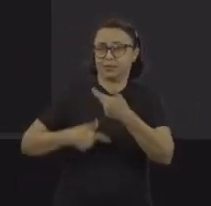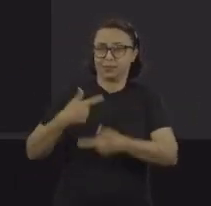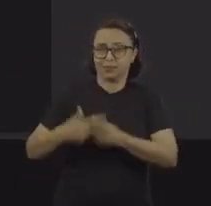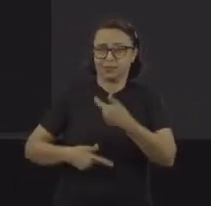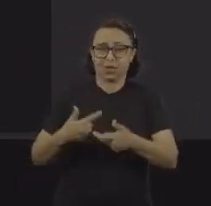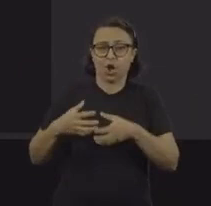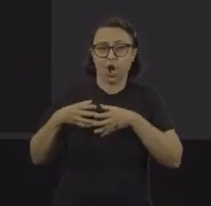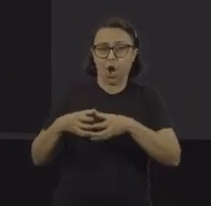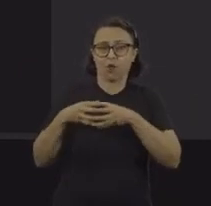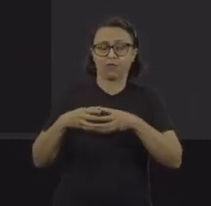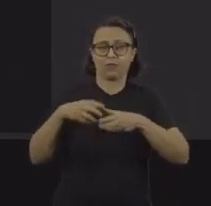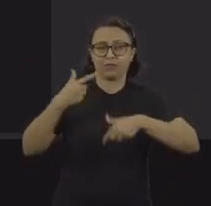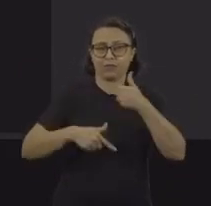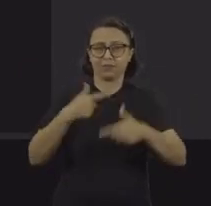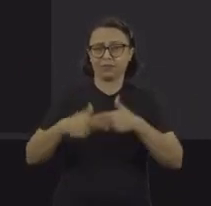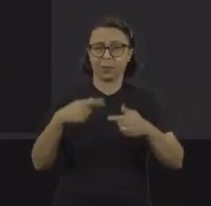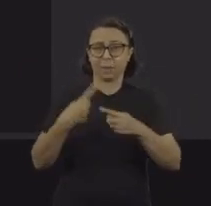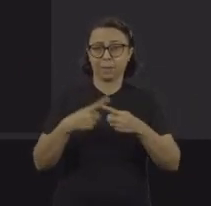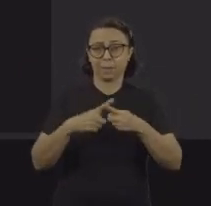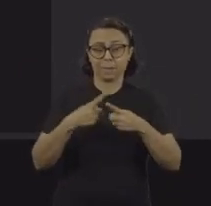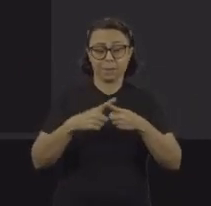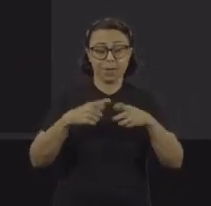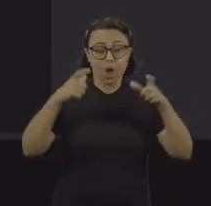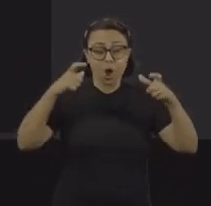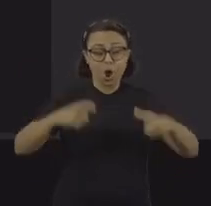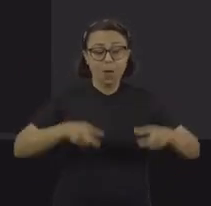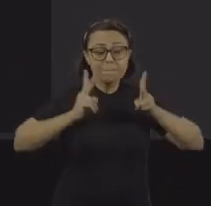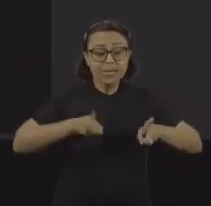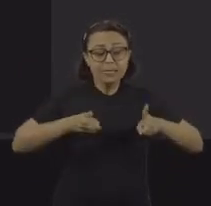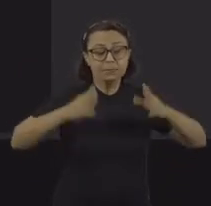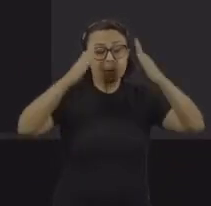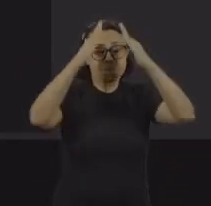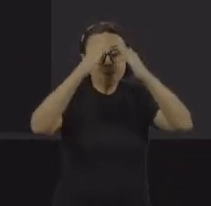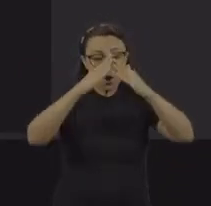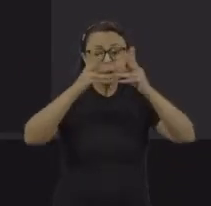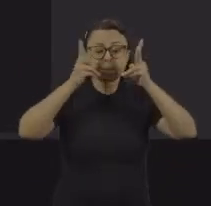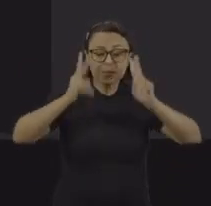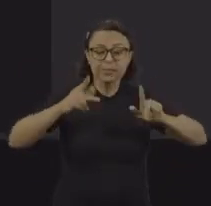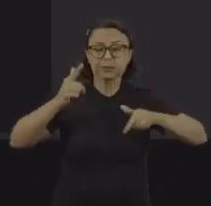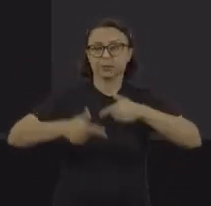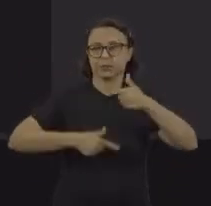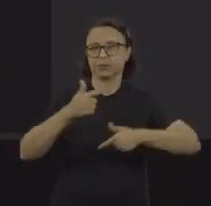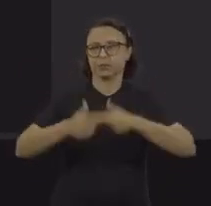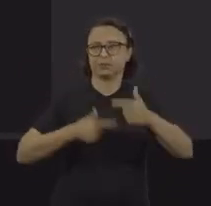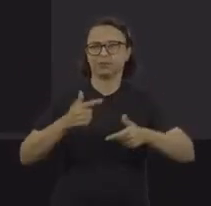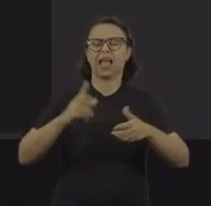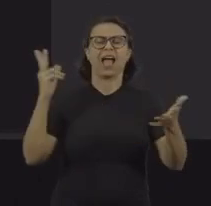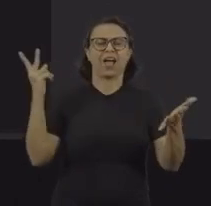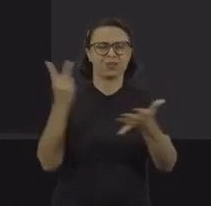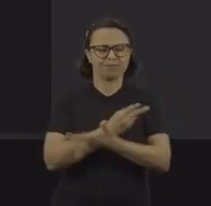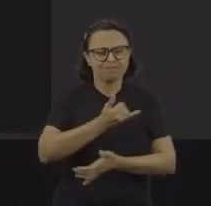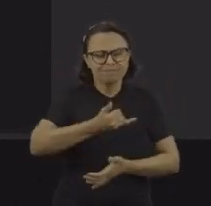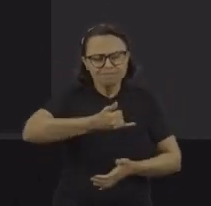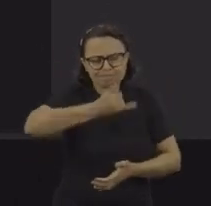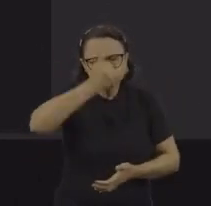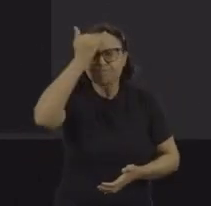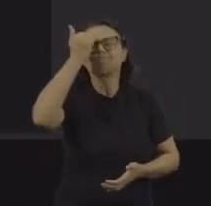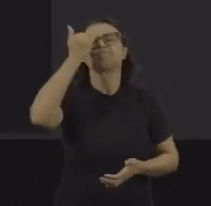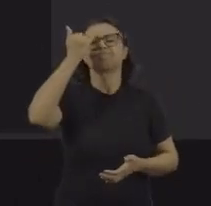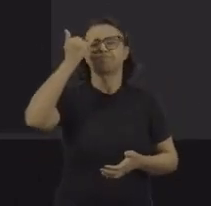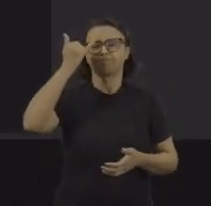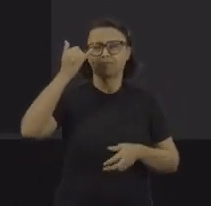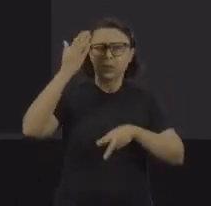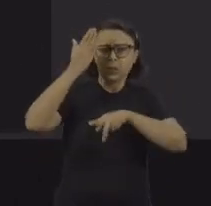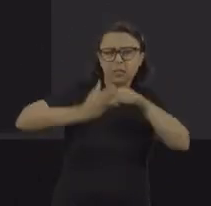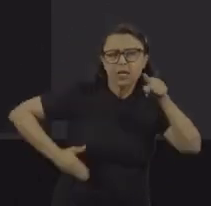convivem no ambiente de trabalho porque as famílias moram no local e há muitos, muitos casos de acidente de trabalho envolvendo crianças, amputação de